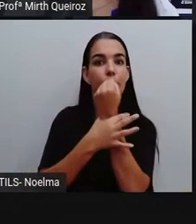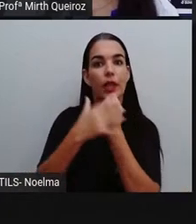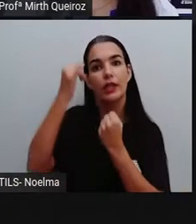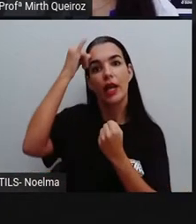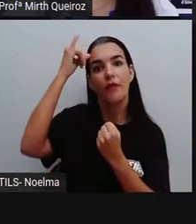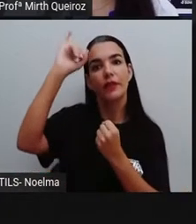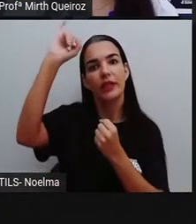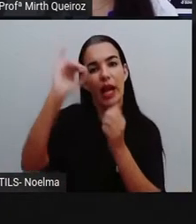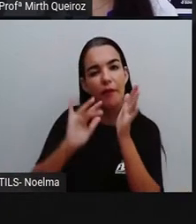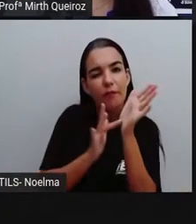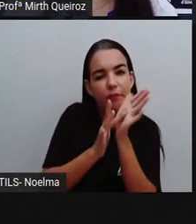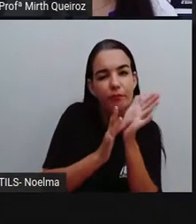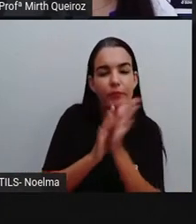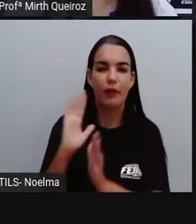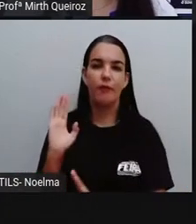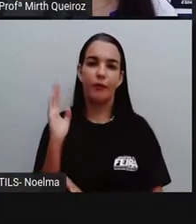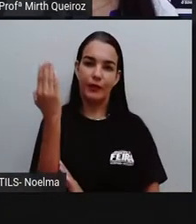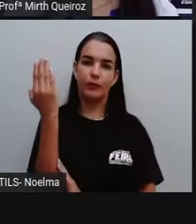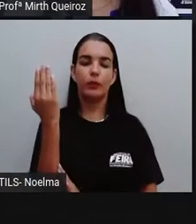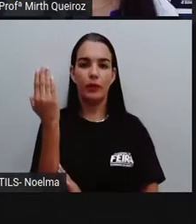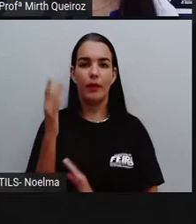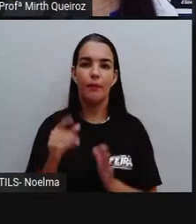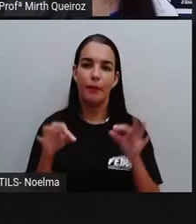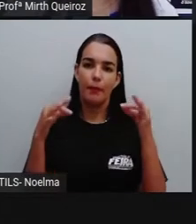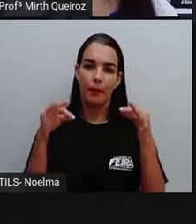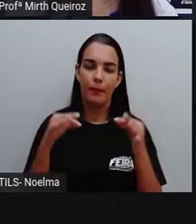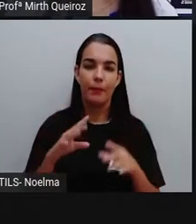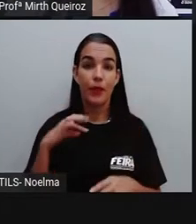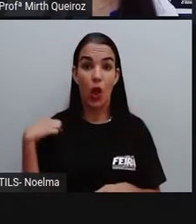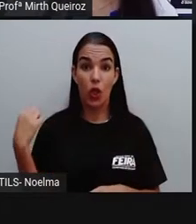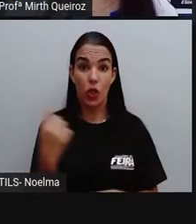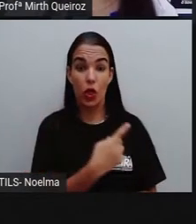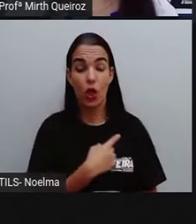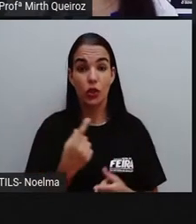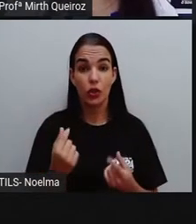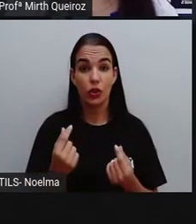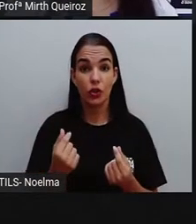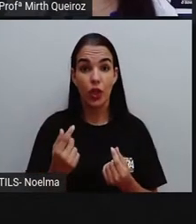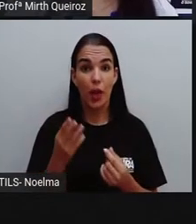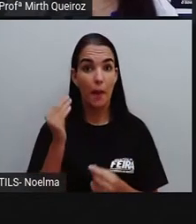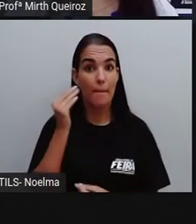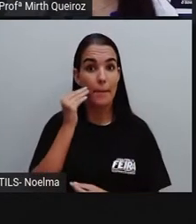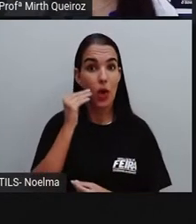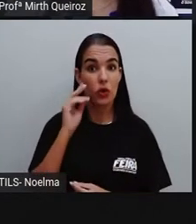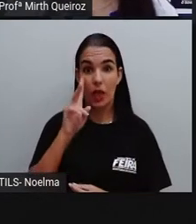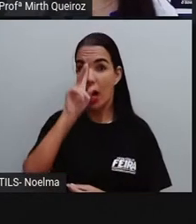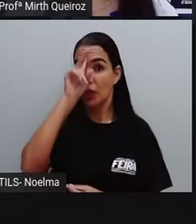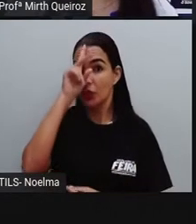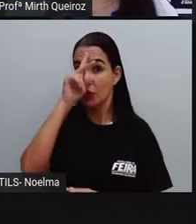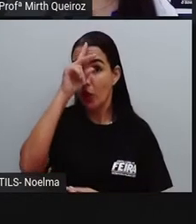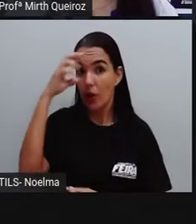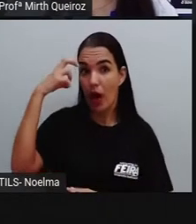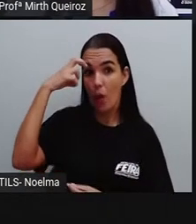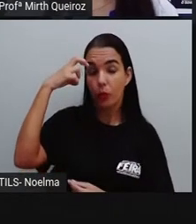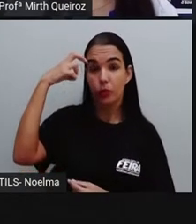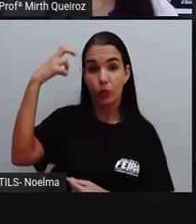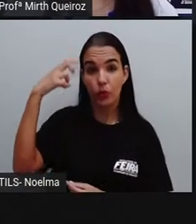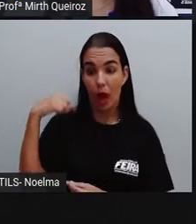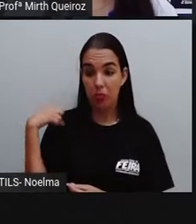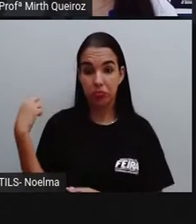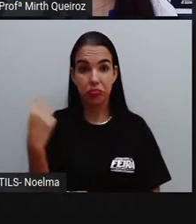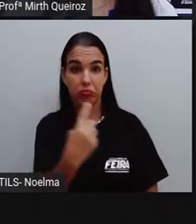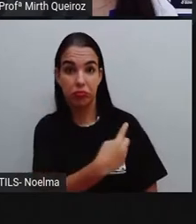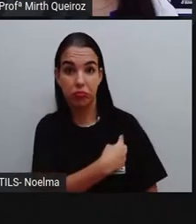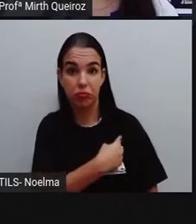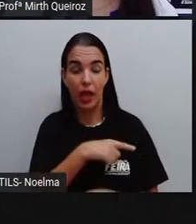falsificações. Nosso dinheiro retrata a história e cultura, a